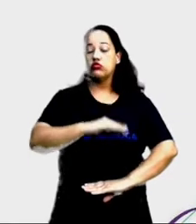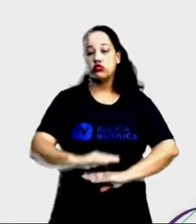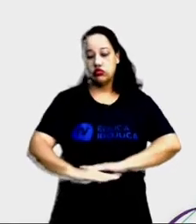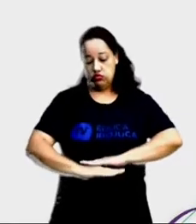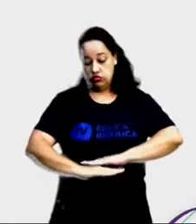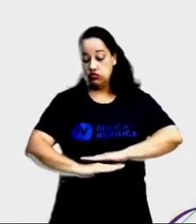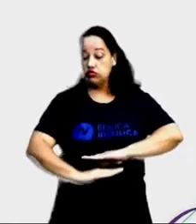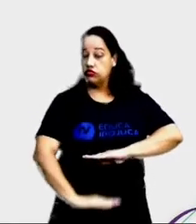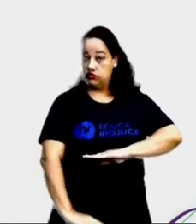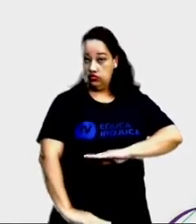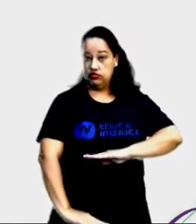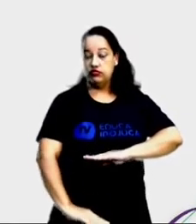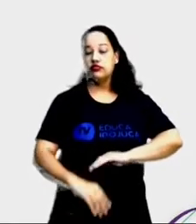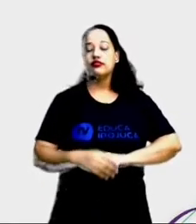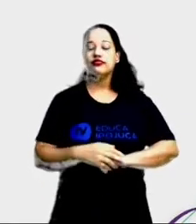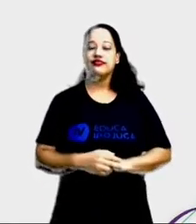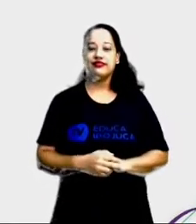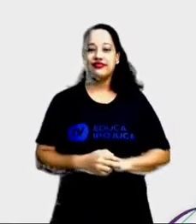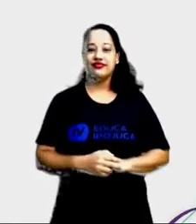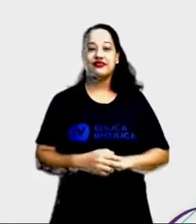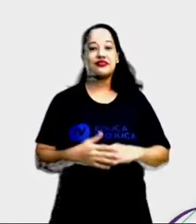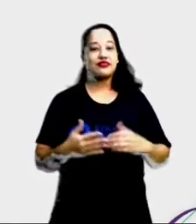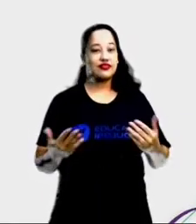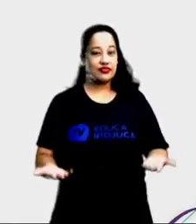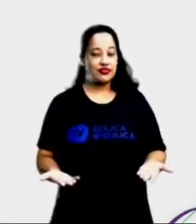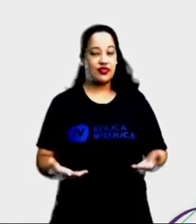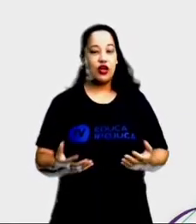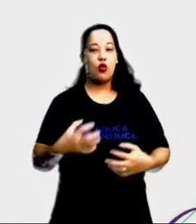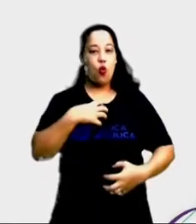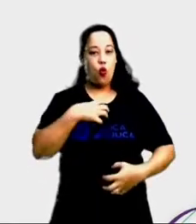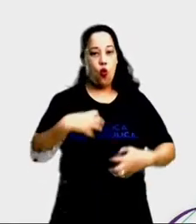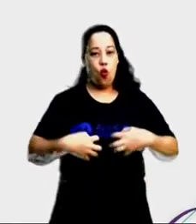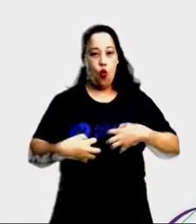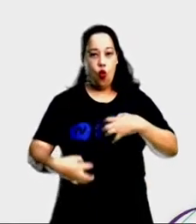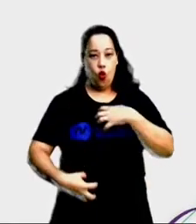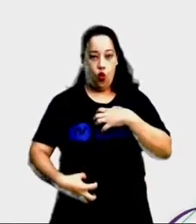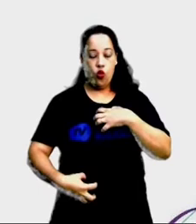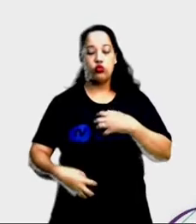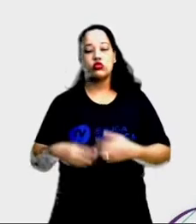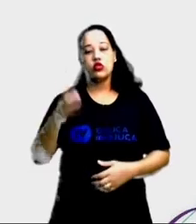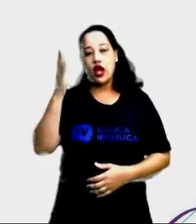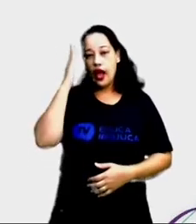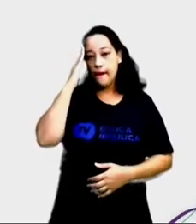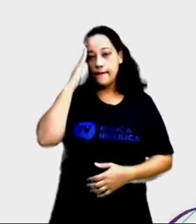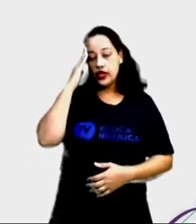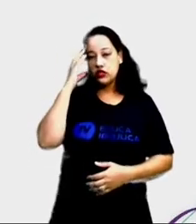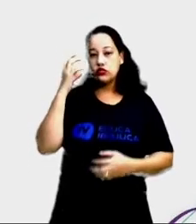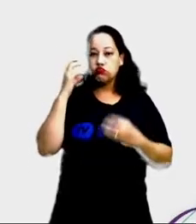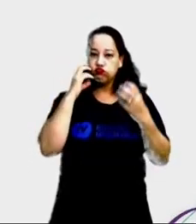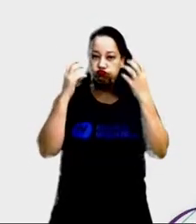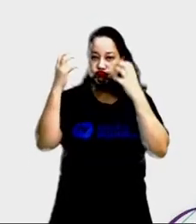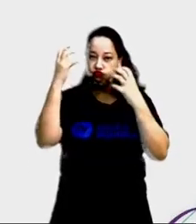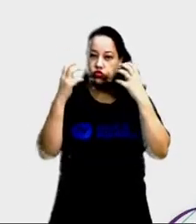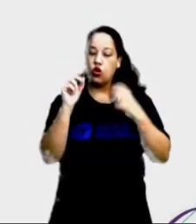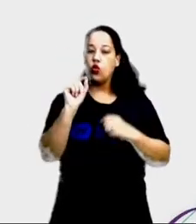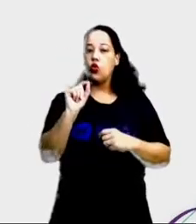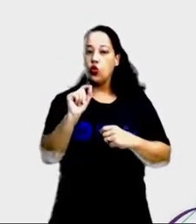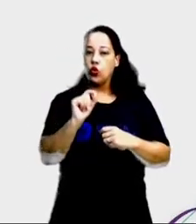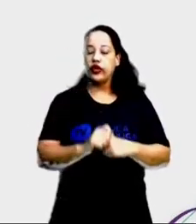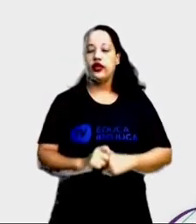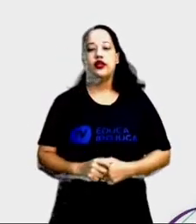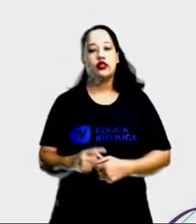inferiores. Os órgãos que compõem a cabeça são a